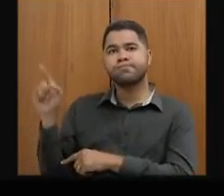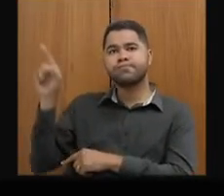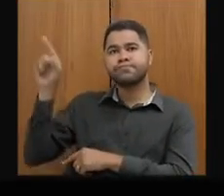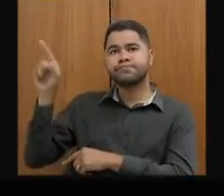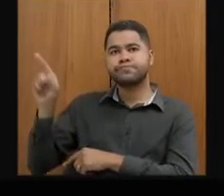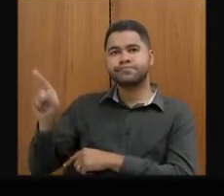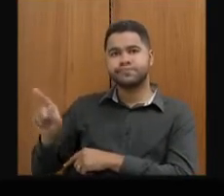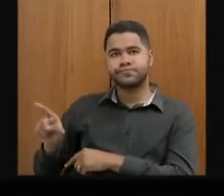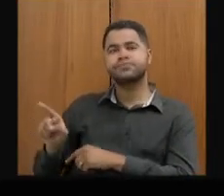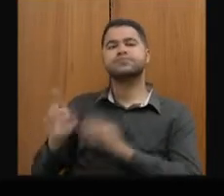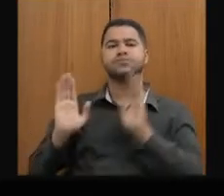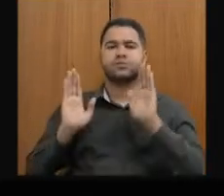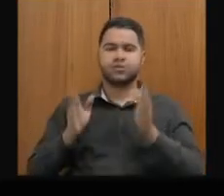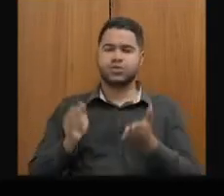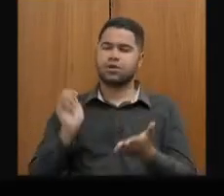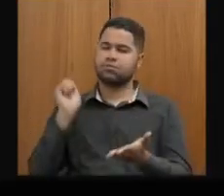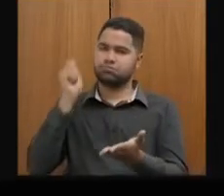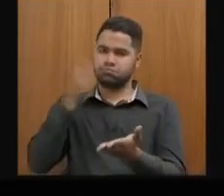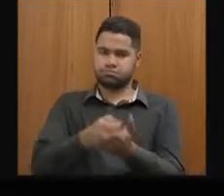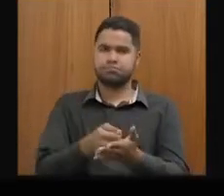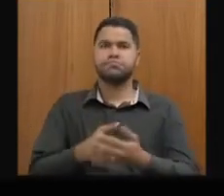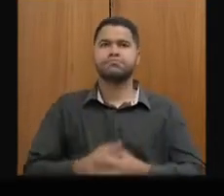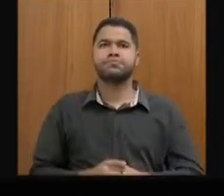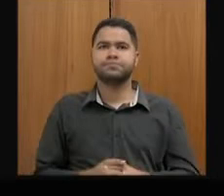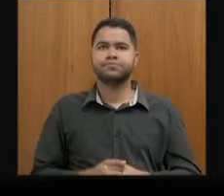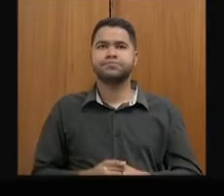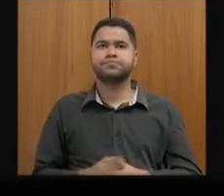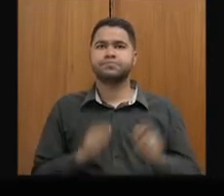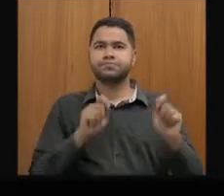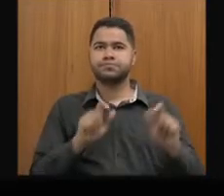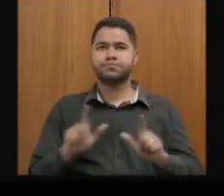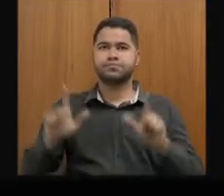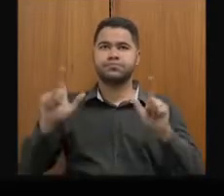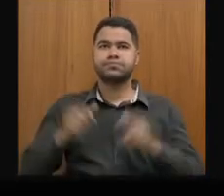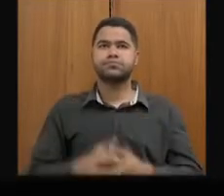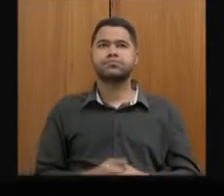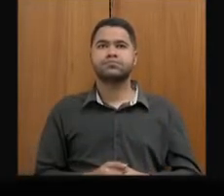precatórios, e outros também foram já liquidados. Próximo, por favor.